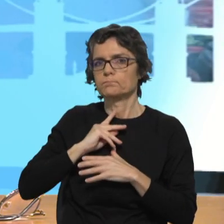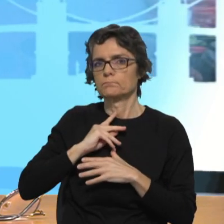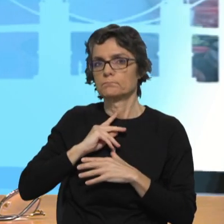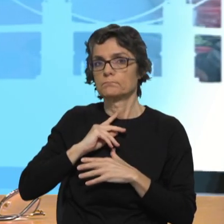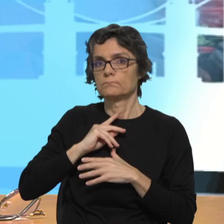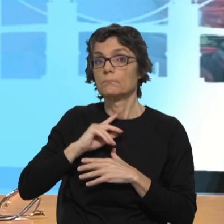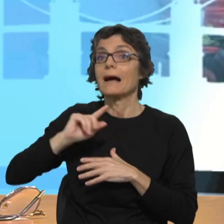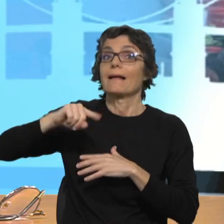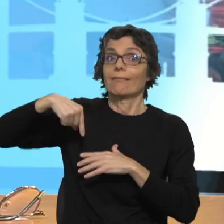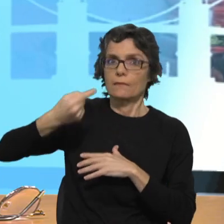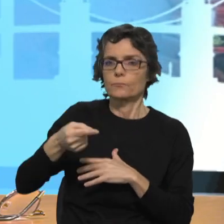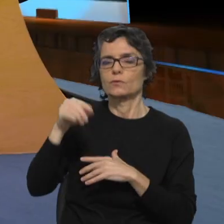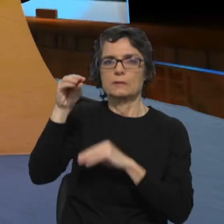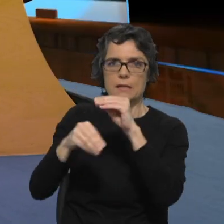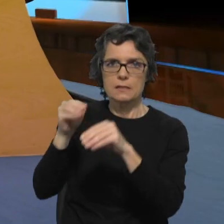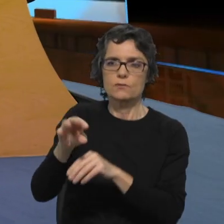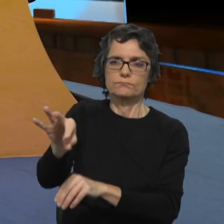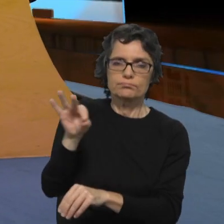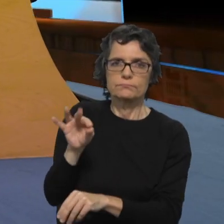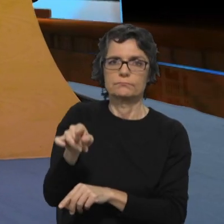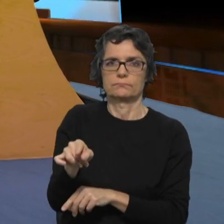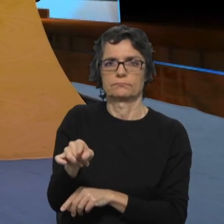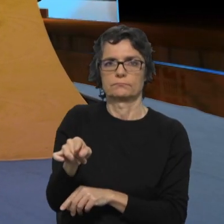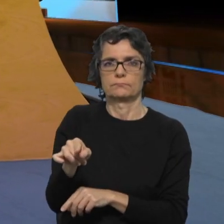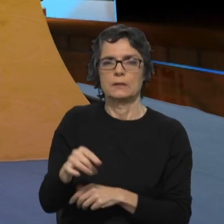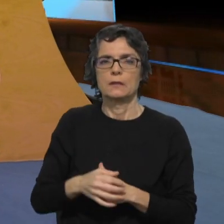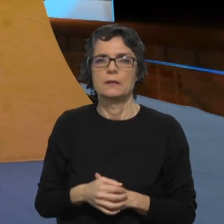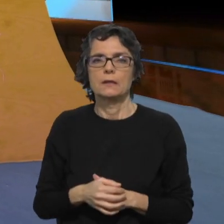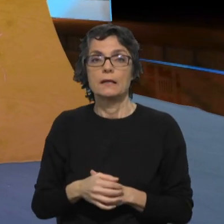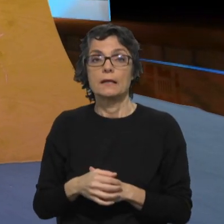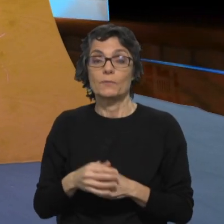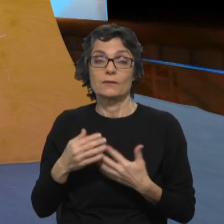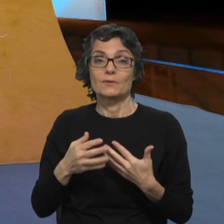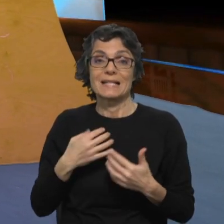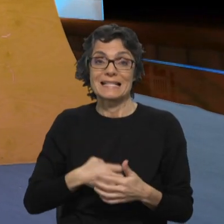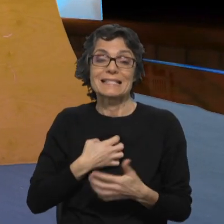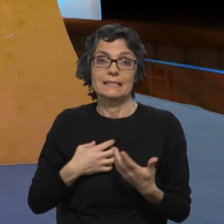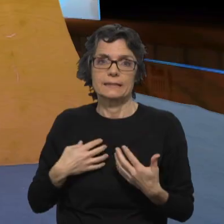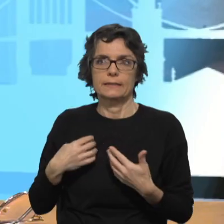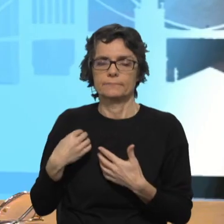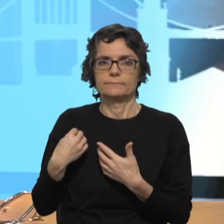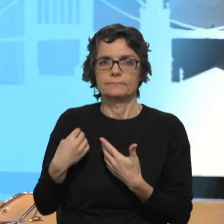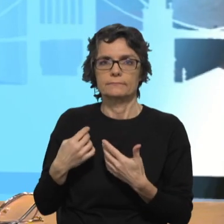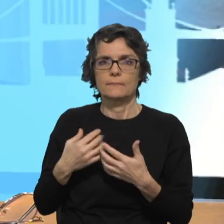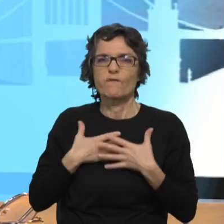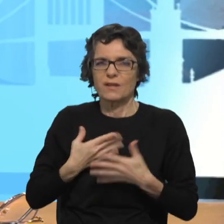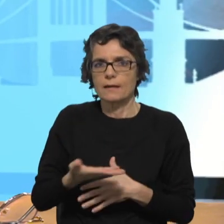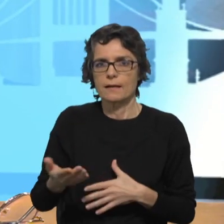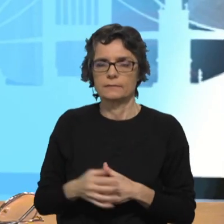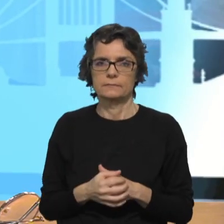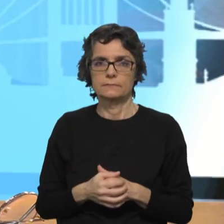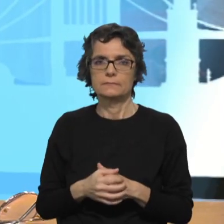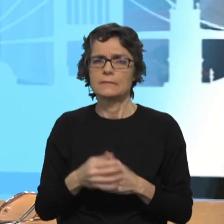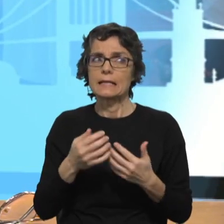possa orientar no sentido de voto. Portanto, diria que... estar naturalmente motivados, é? Naturalmente motivados, eu diria que temos que estar